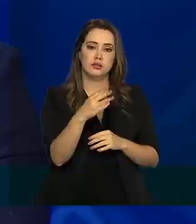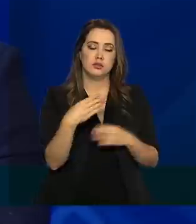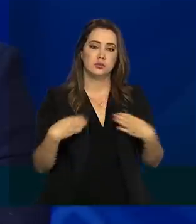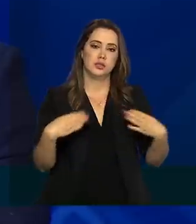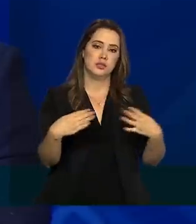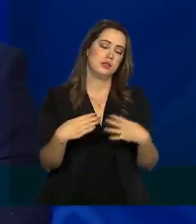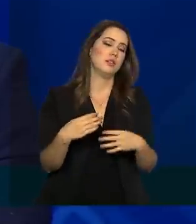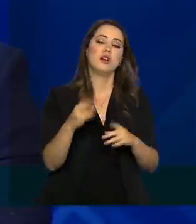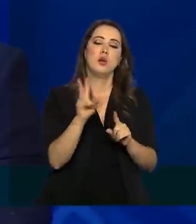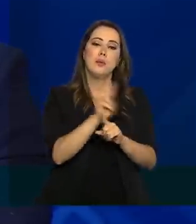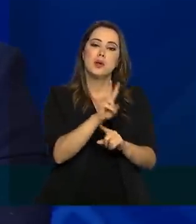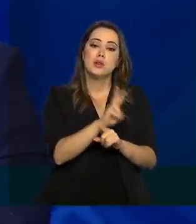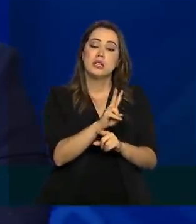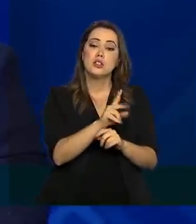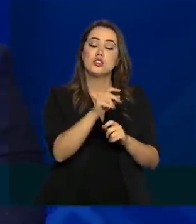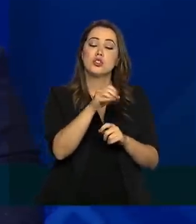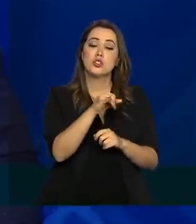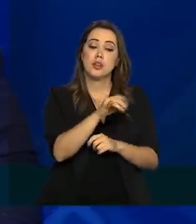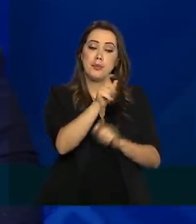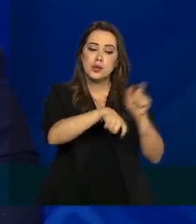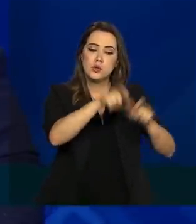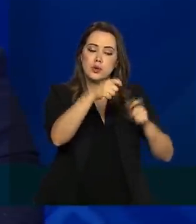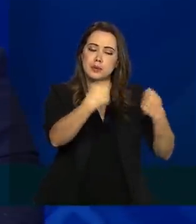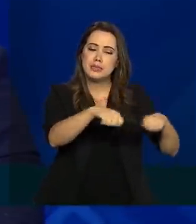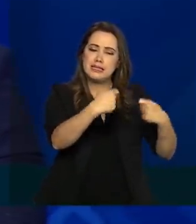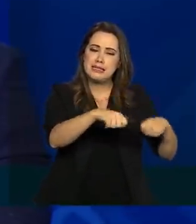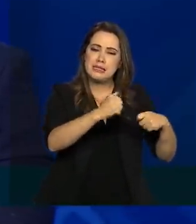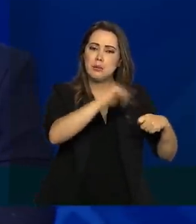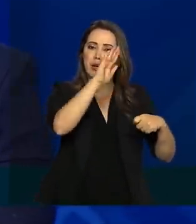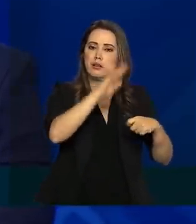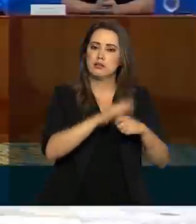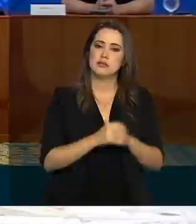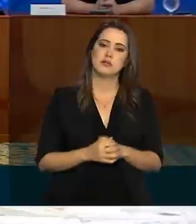quem melhor merece e quem precisa ser protegido.